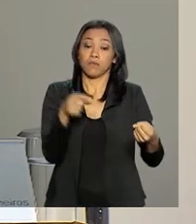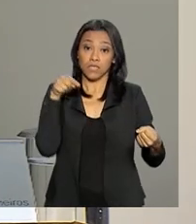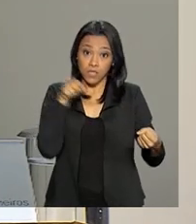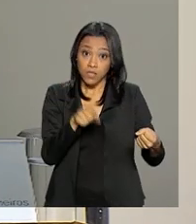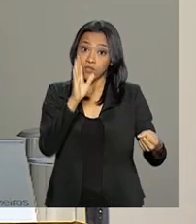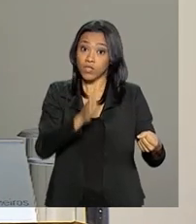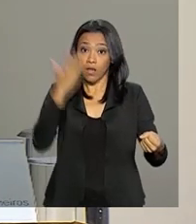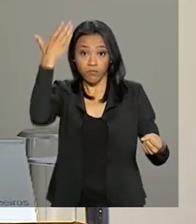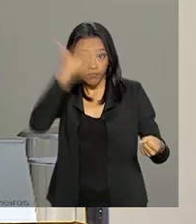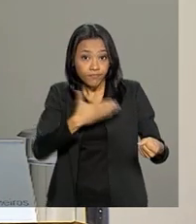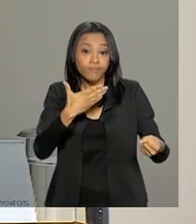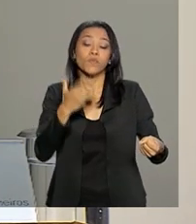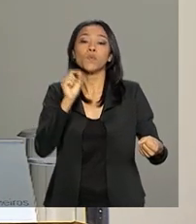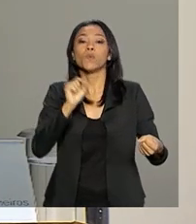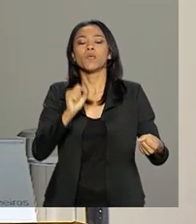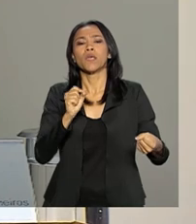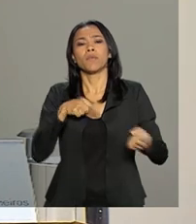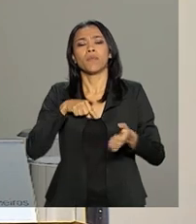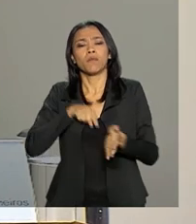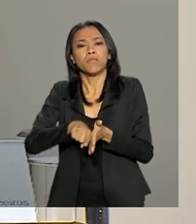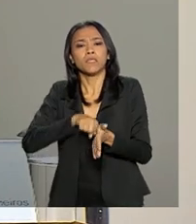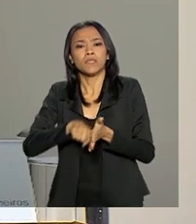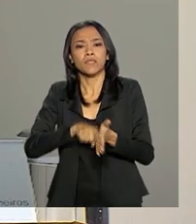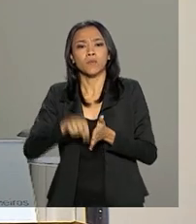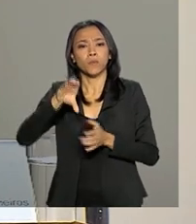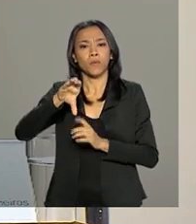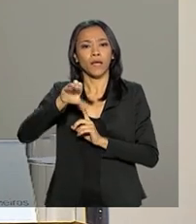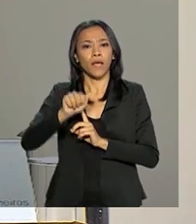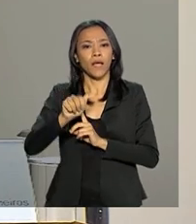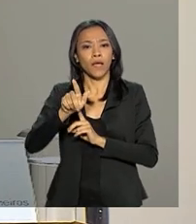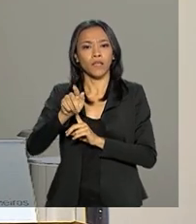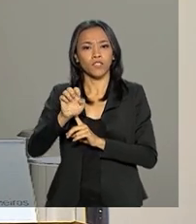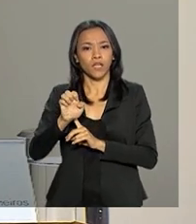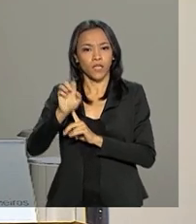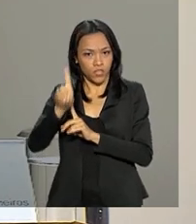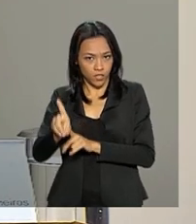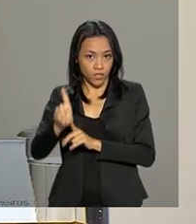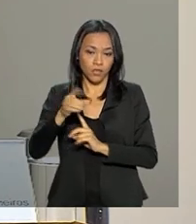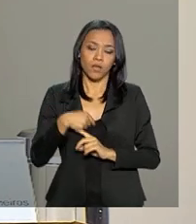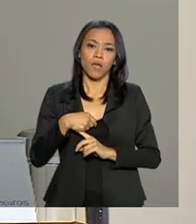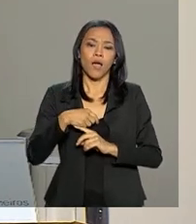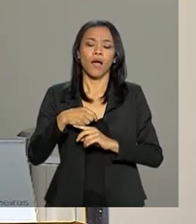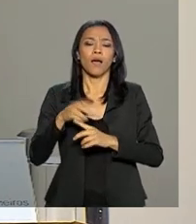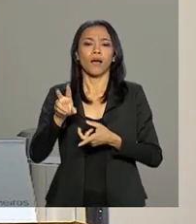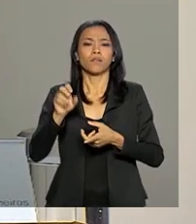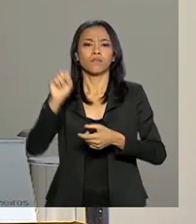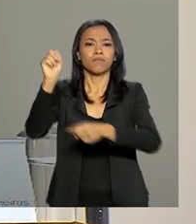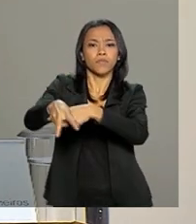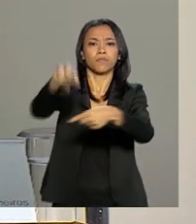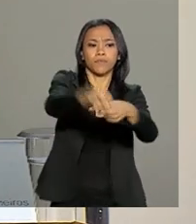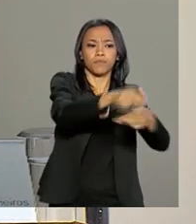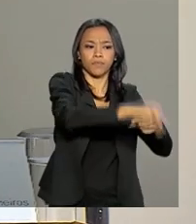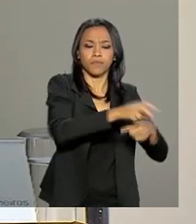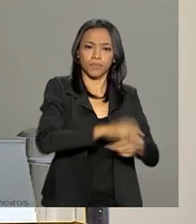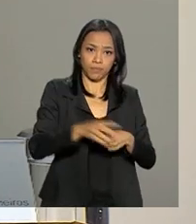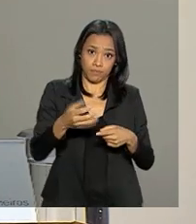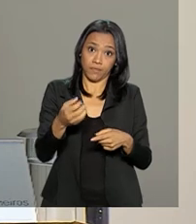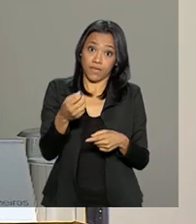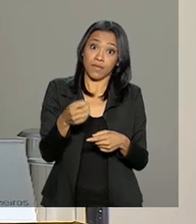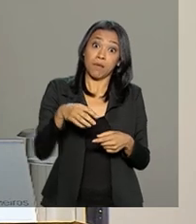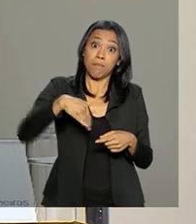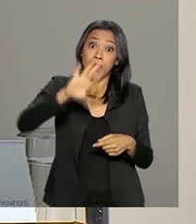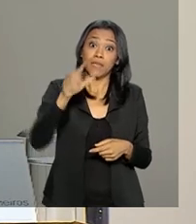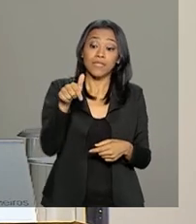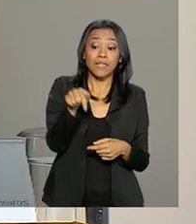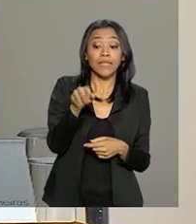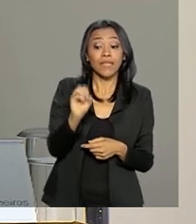Isso foi demonstrado pelos números do Caged também, que os postos de trabalho, algo em torno de 369 mil postos de trabalho, mais de